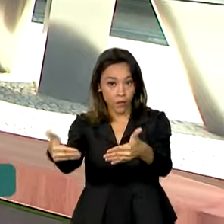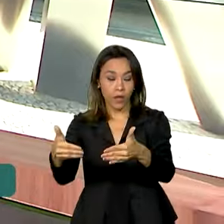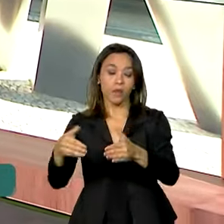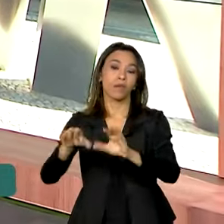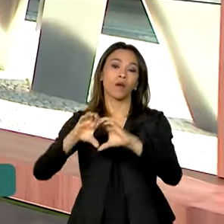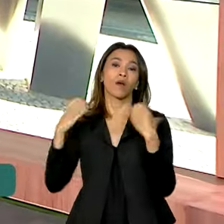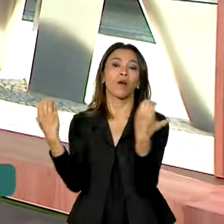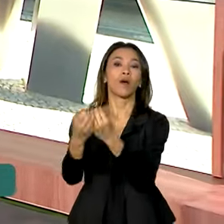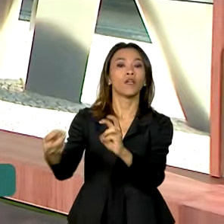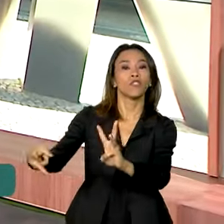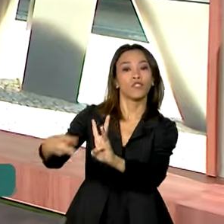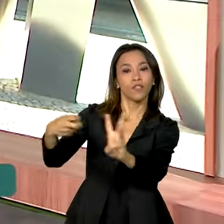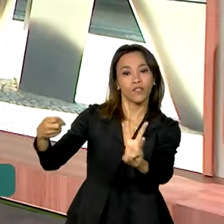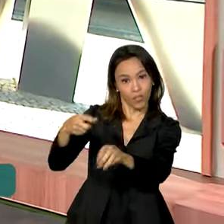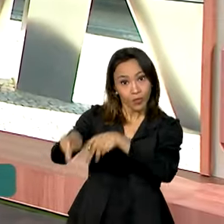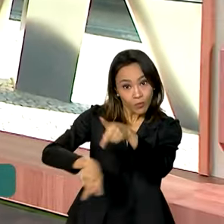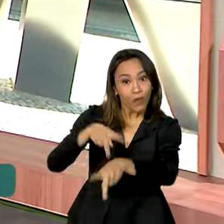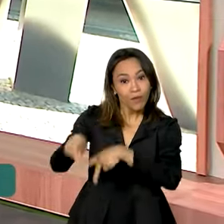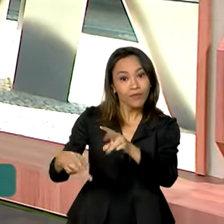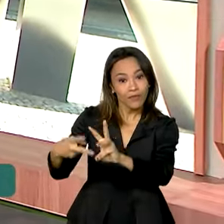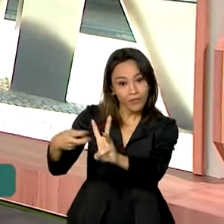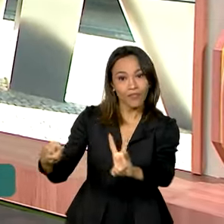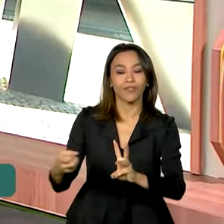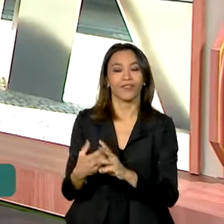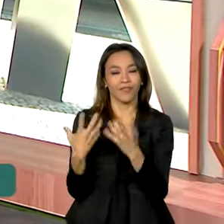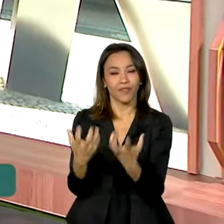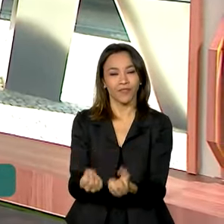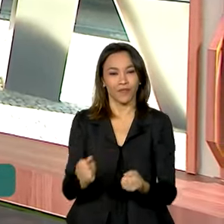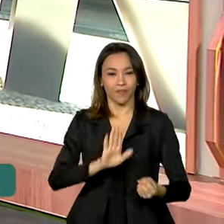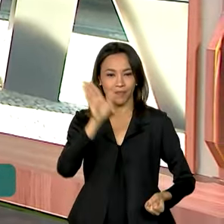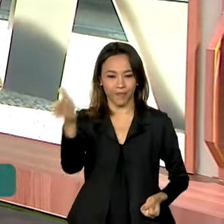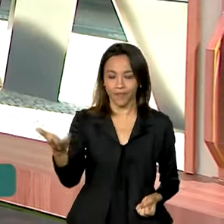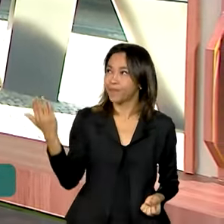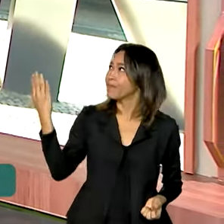informações é Tiago Pimenta, direto do Rio de Janeiro. Bom dia, Tiago.